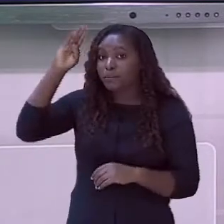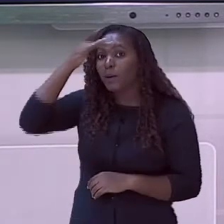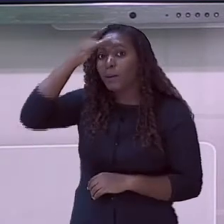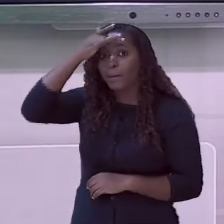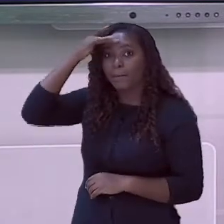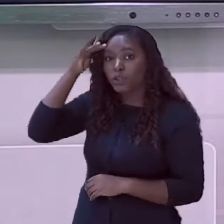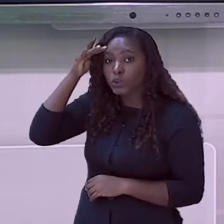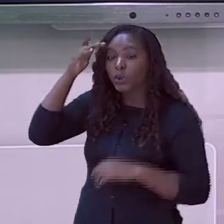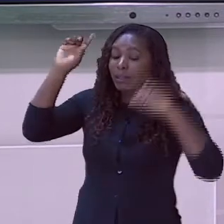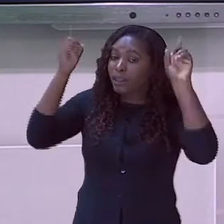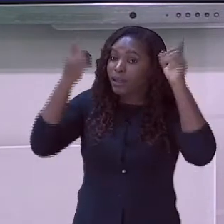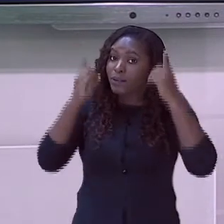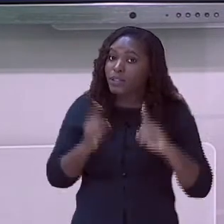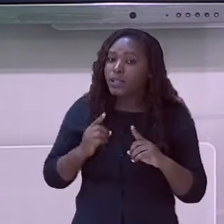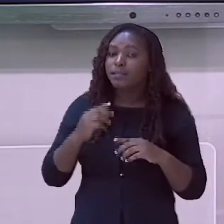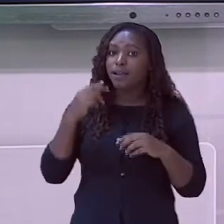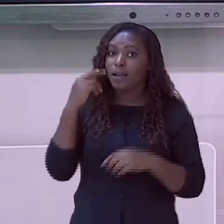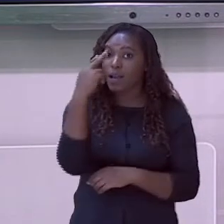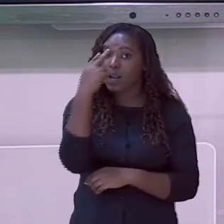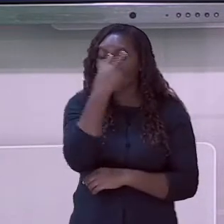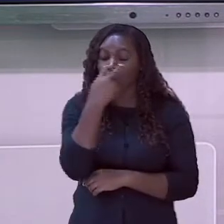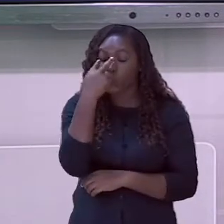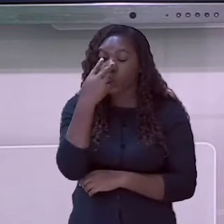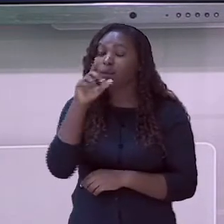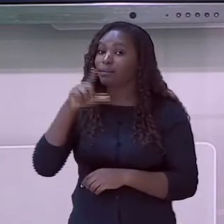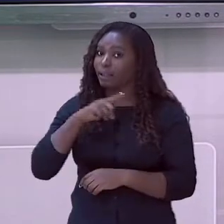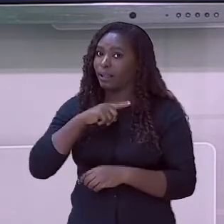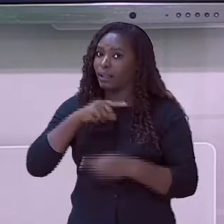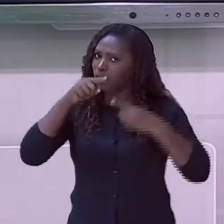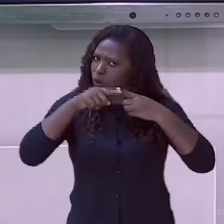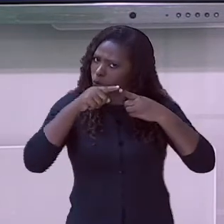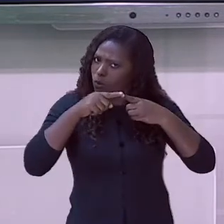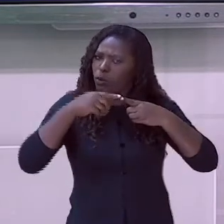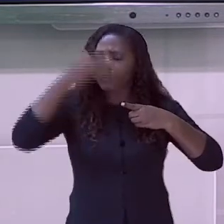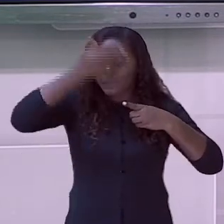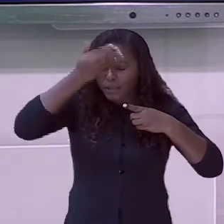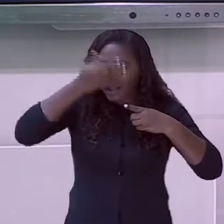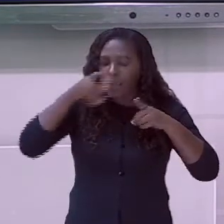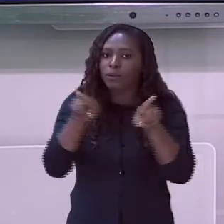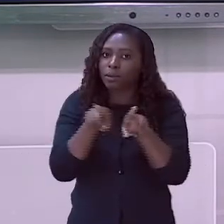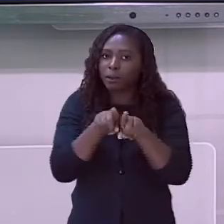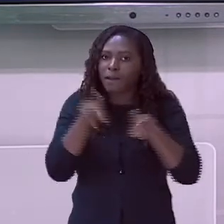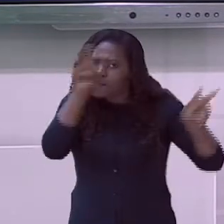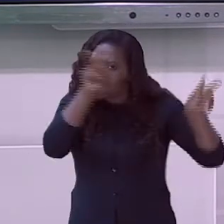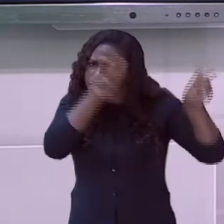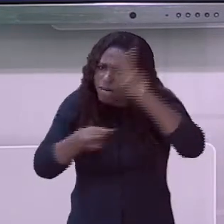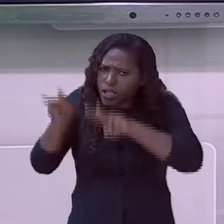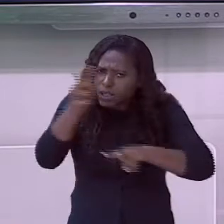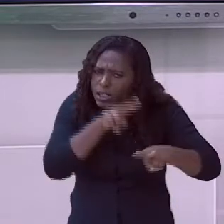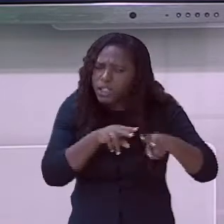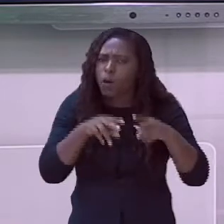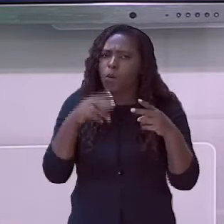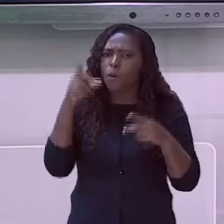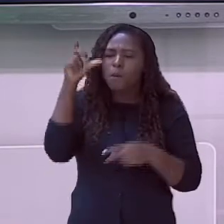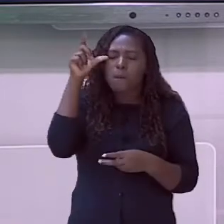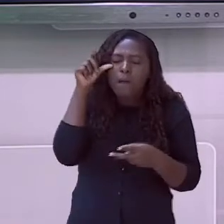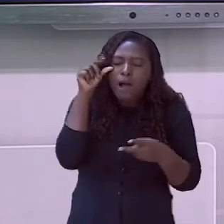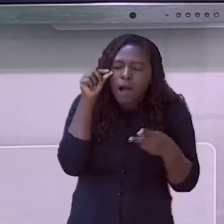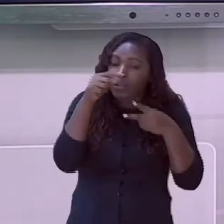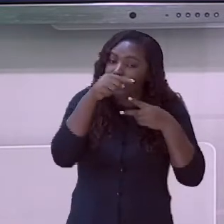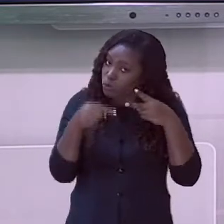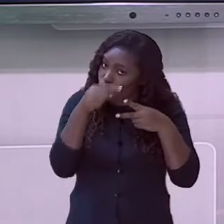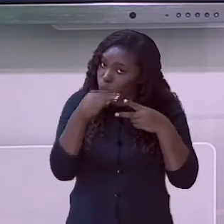visual, aquelas com baixa visão e cegueira. E também já vimos como nos comportar quando